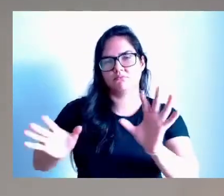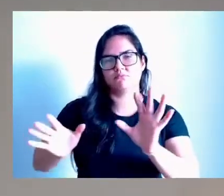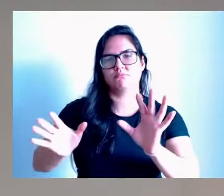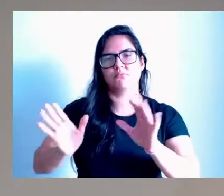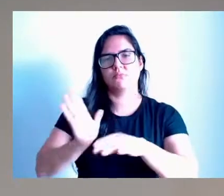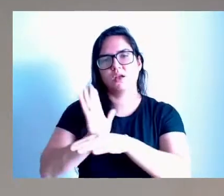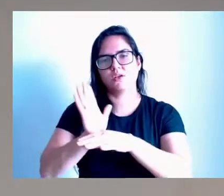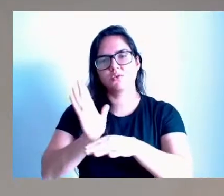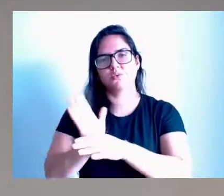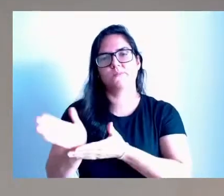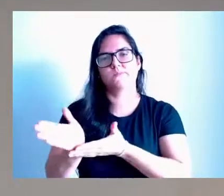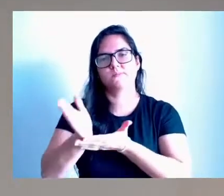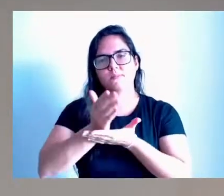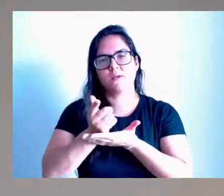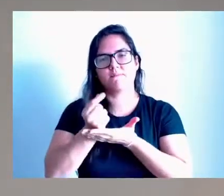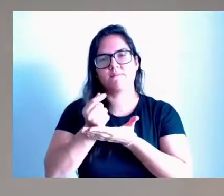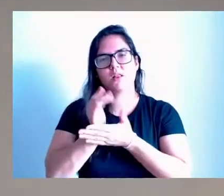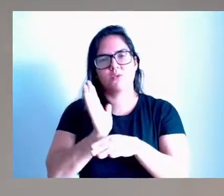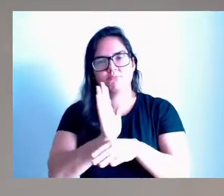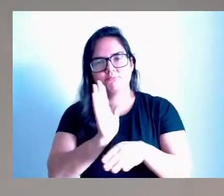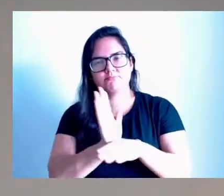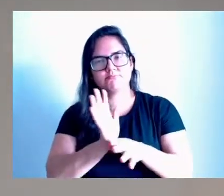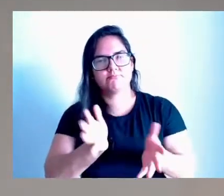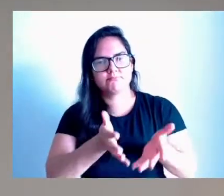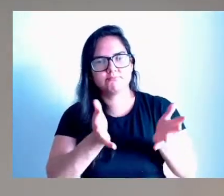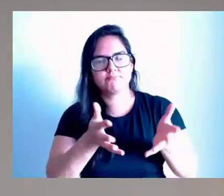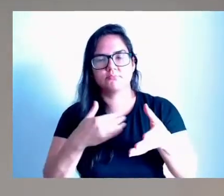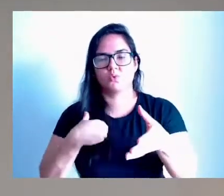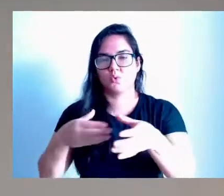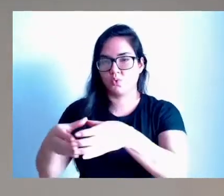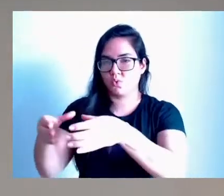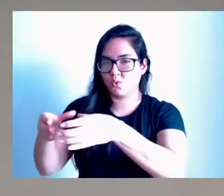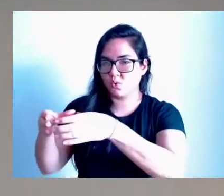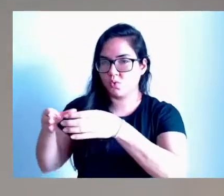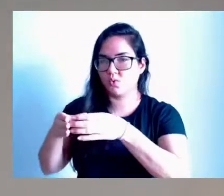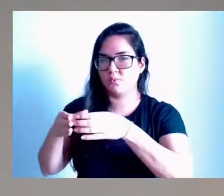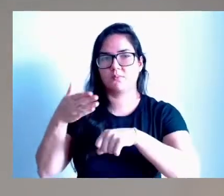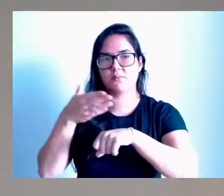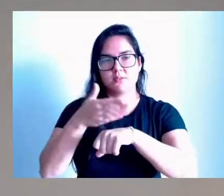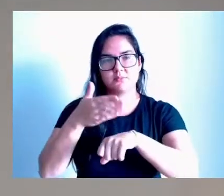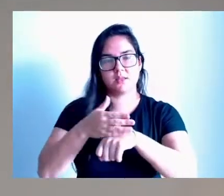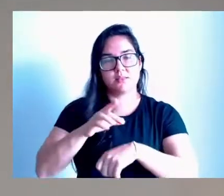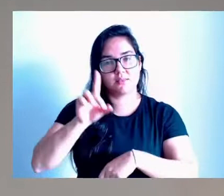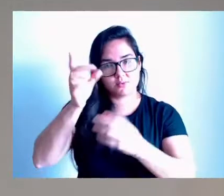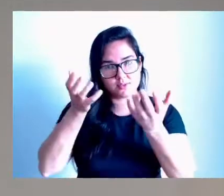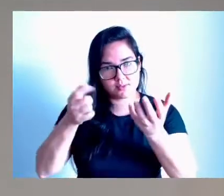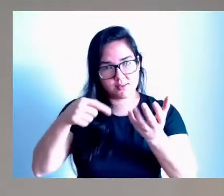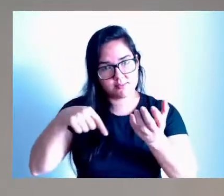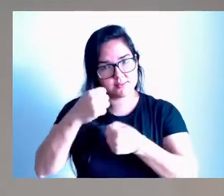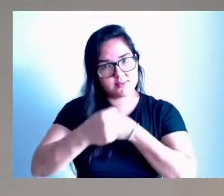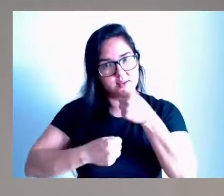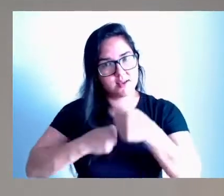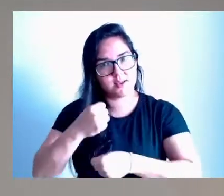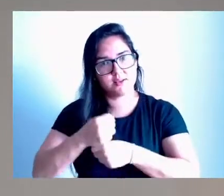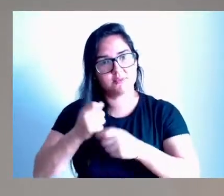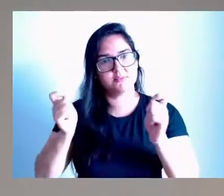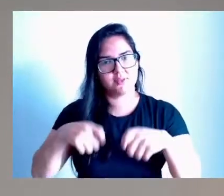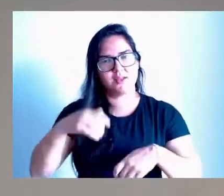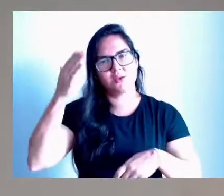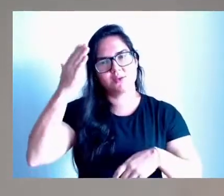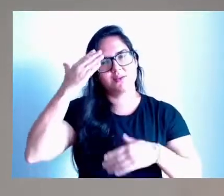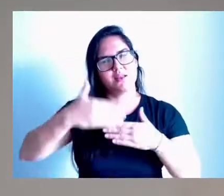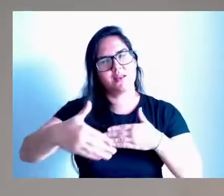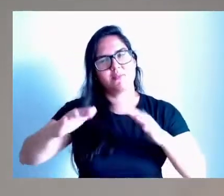para que os clubes que venham a participar, ainda, se Deus quiser, esse ano, se possível, sei que está todo mundo já em festas, em